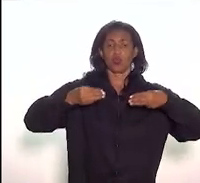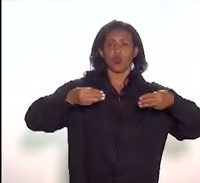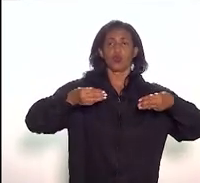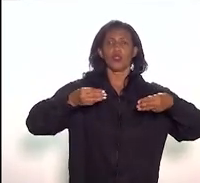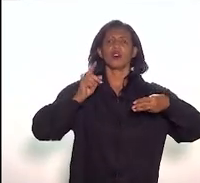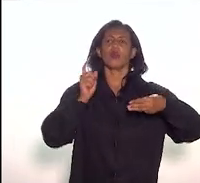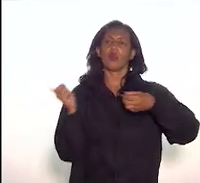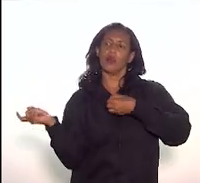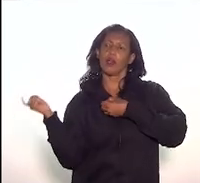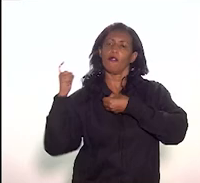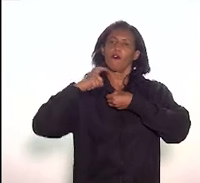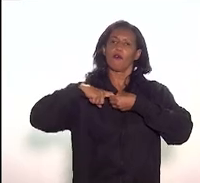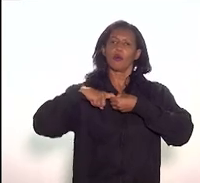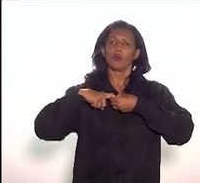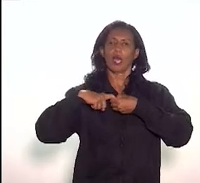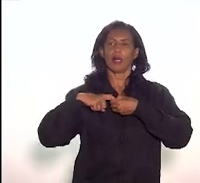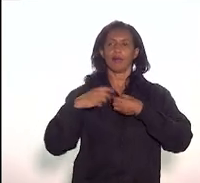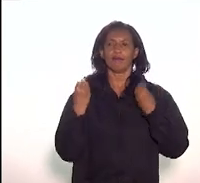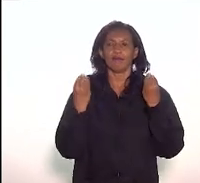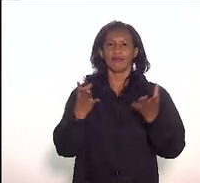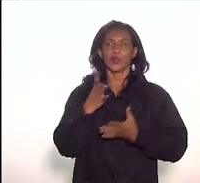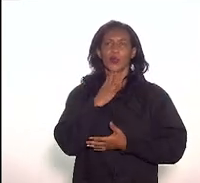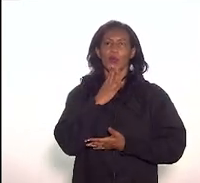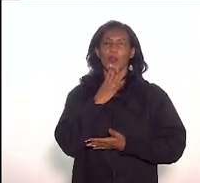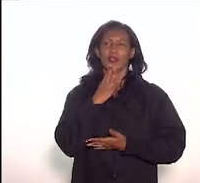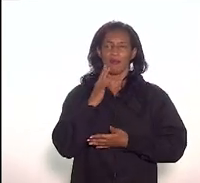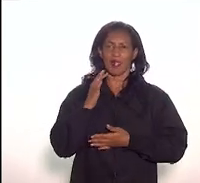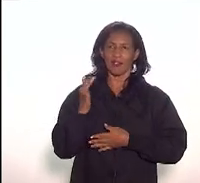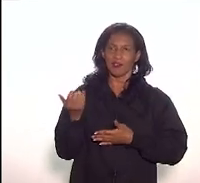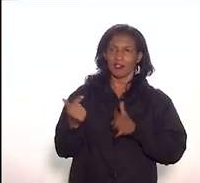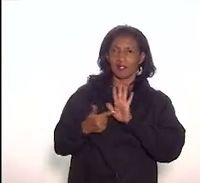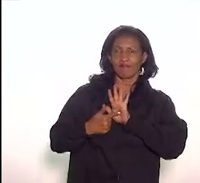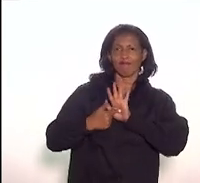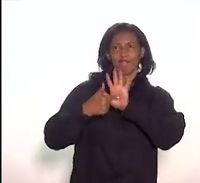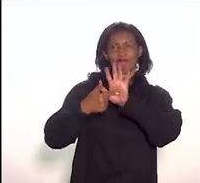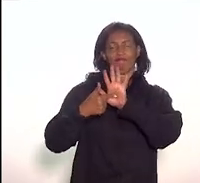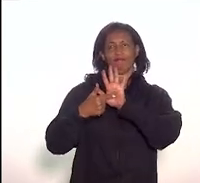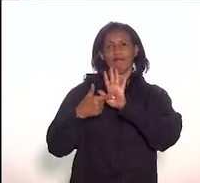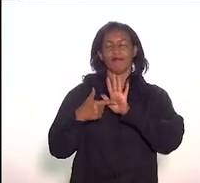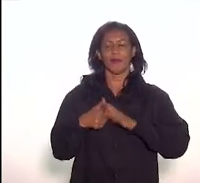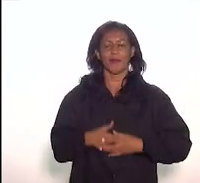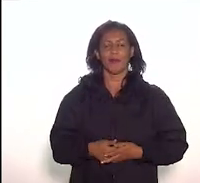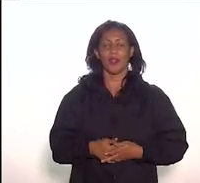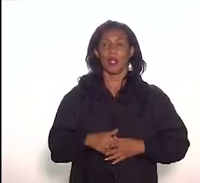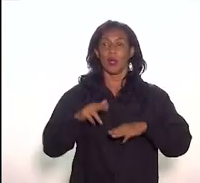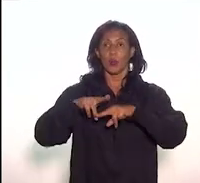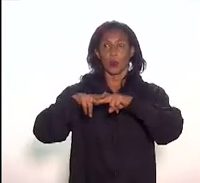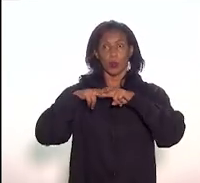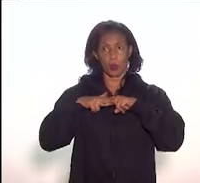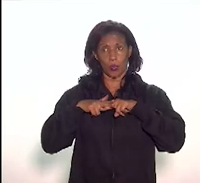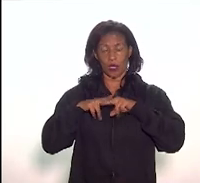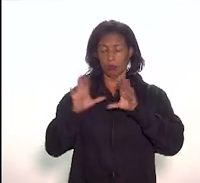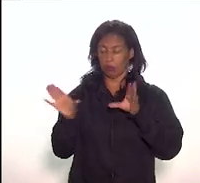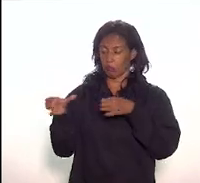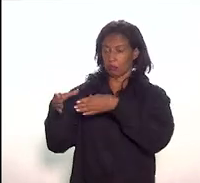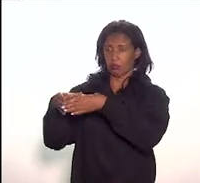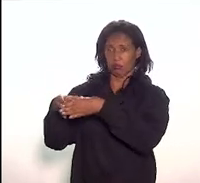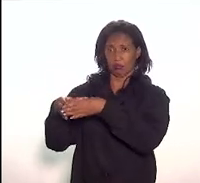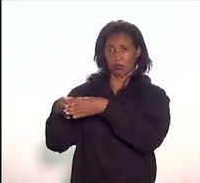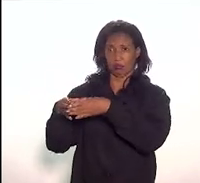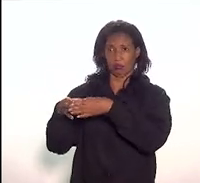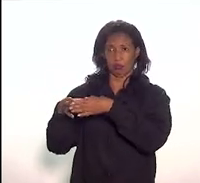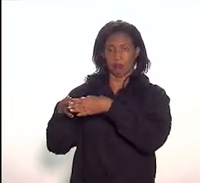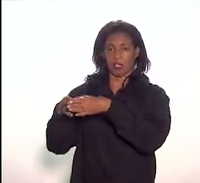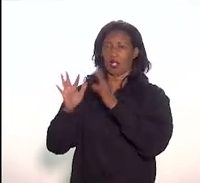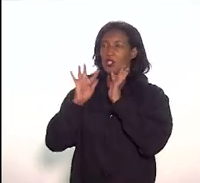recuperá-las, esse projeto do museu se propõe a recuperá-las. Por isso, as comunidades desse território devem ser